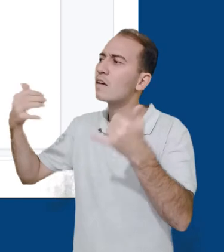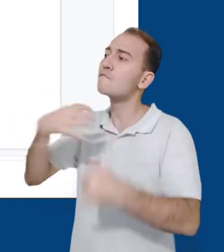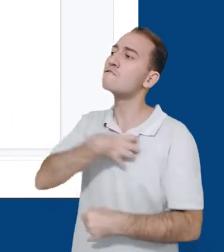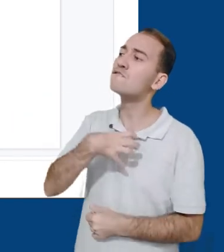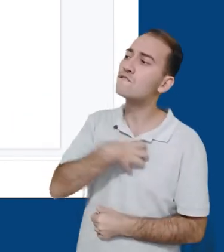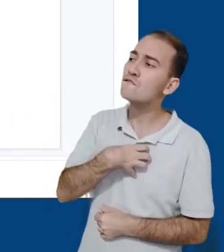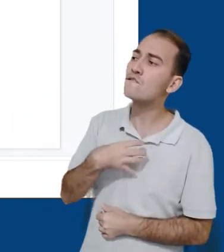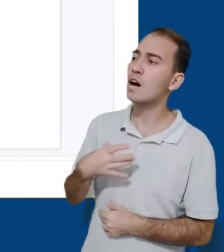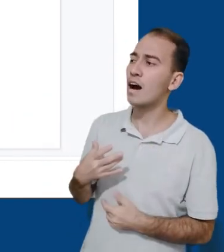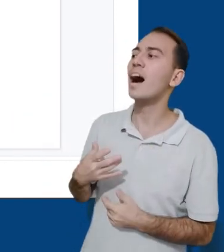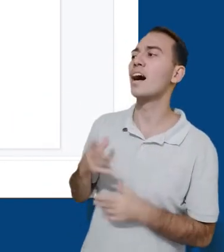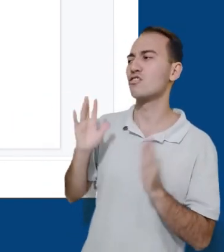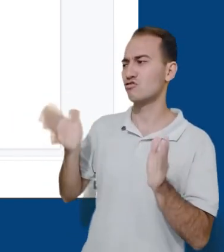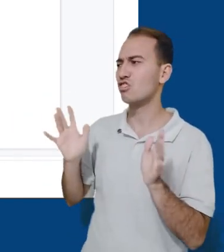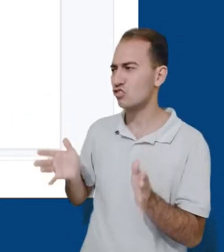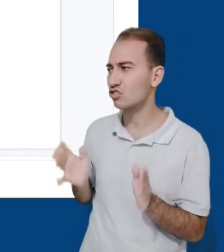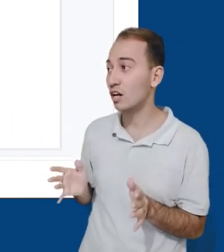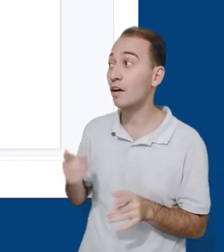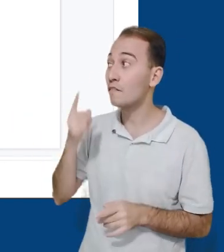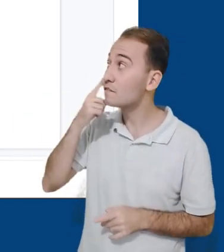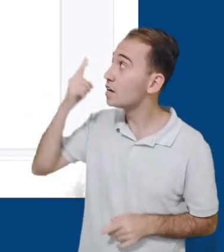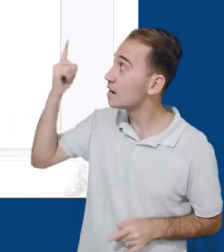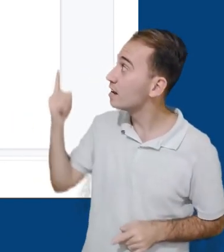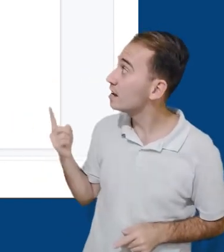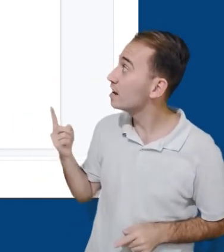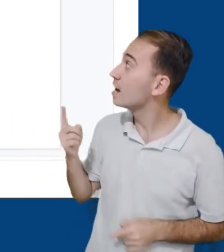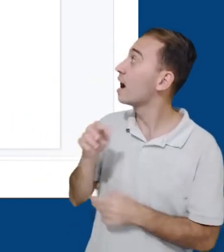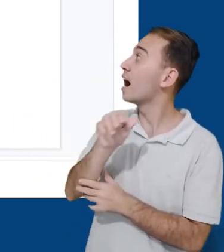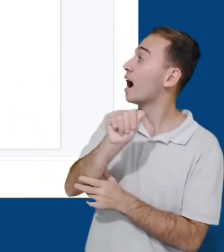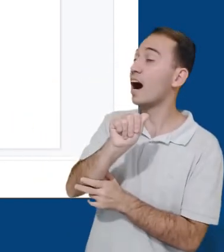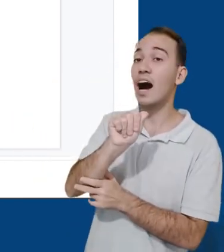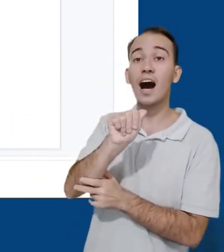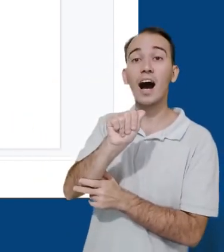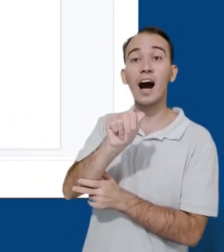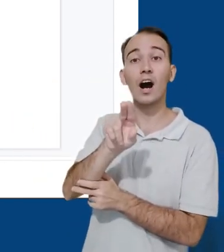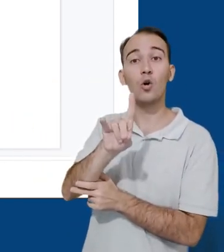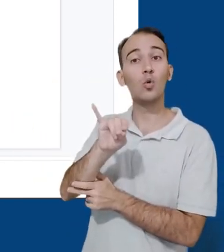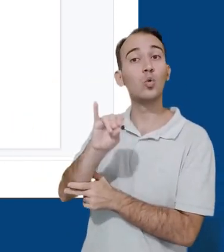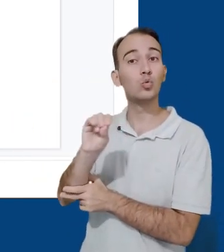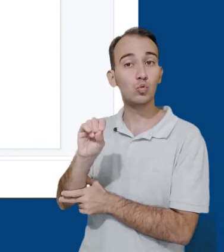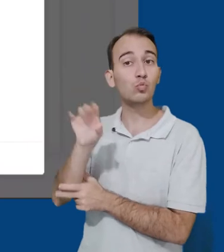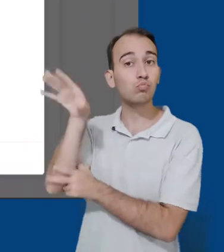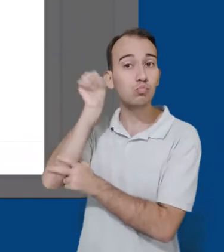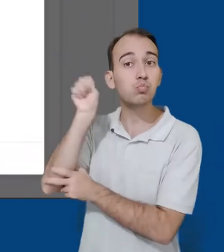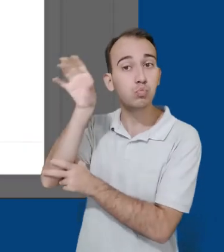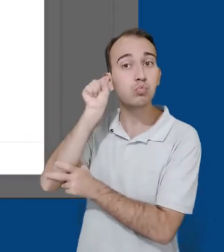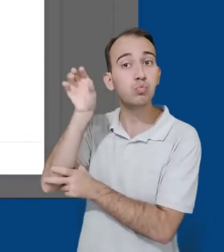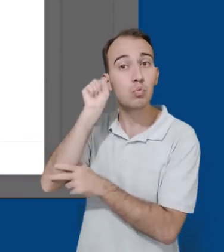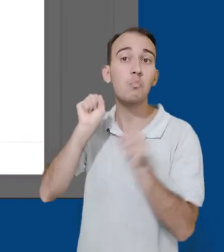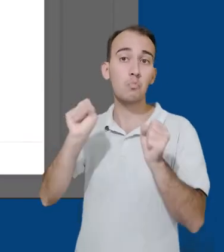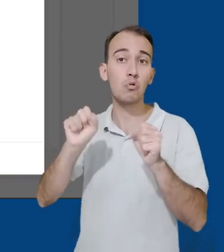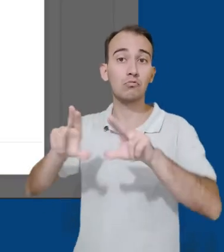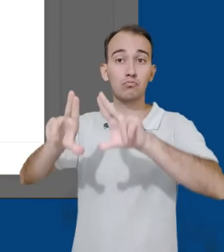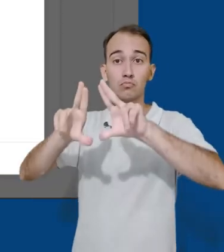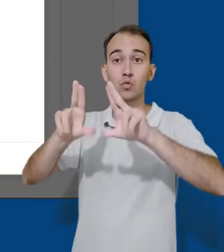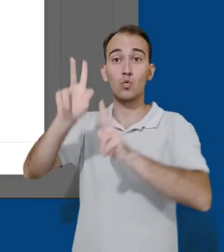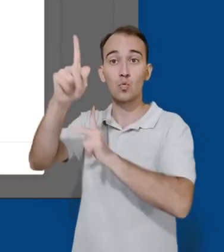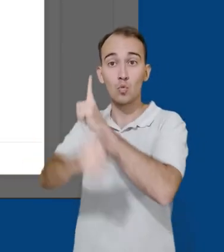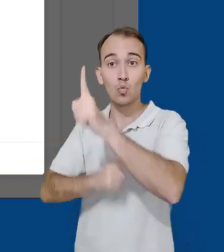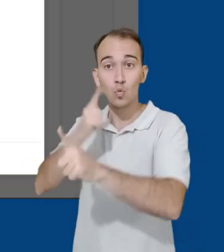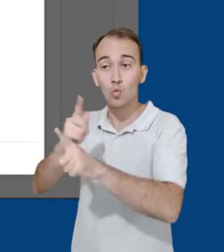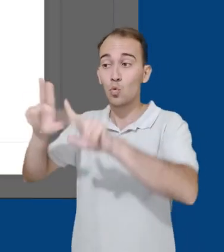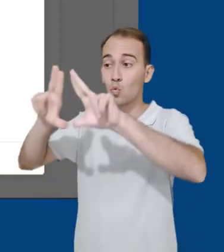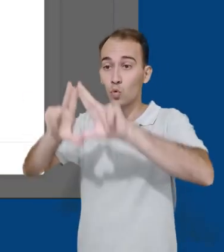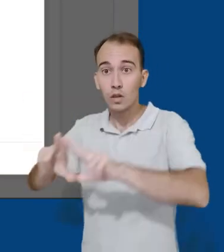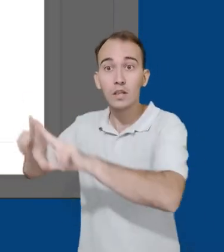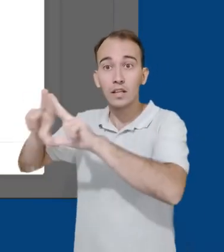linha, que nós já vimos anteriormente, também podemos inserir áudios e vídeos. Ao escolhermos a opção de áudio, podemos importar um do nosso